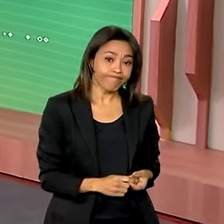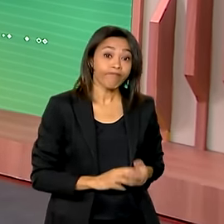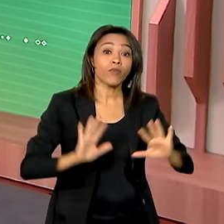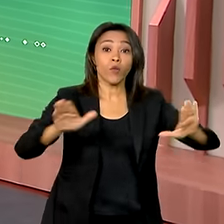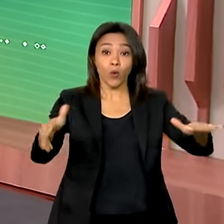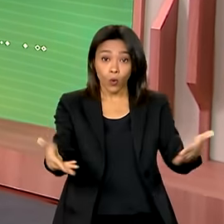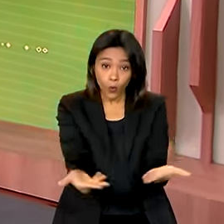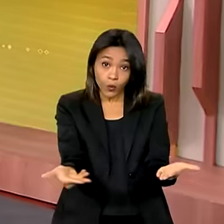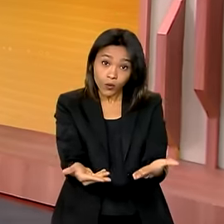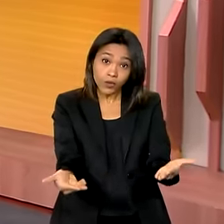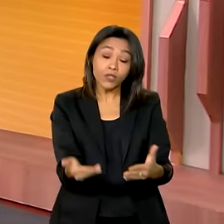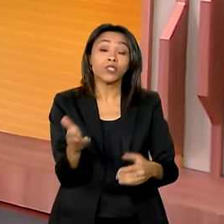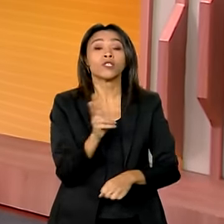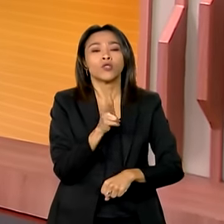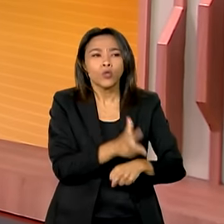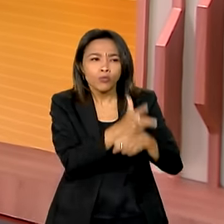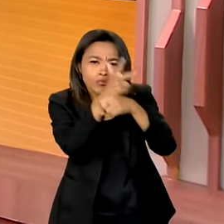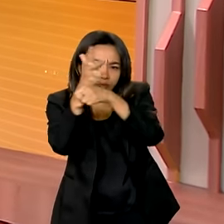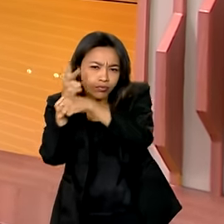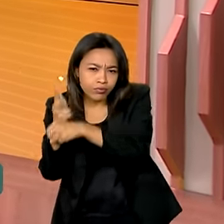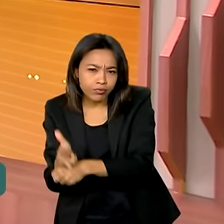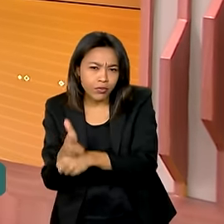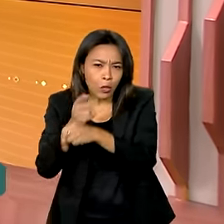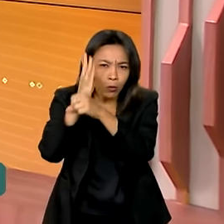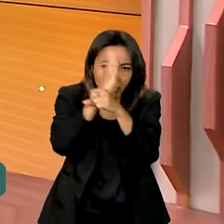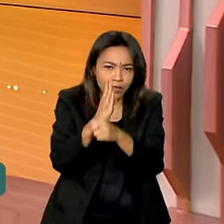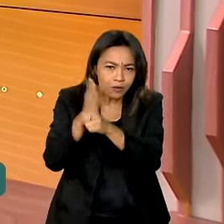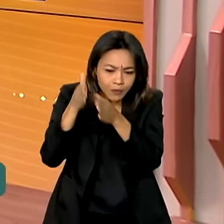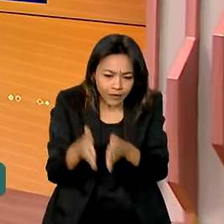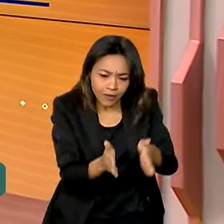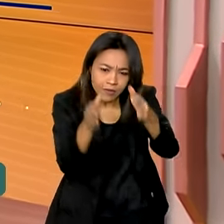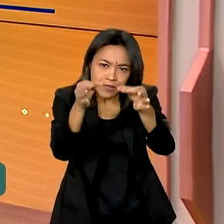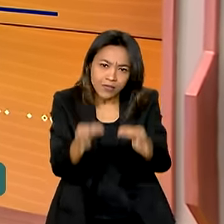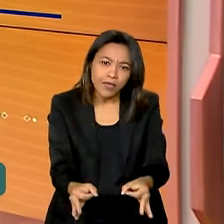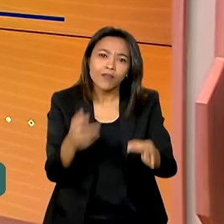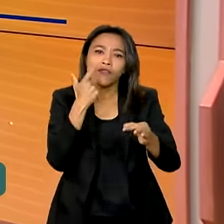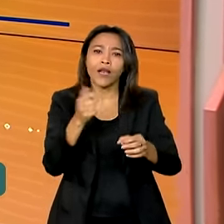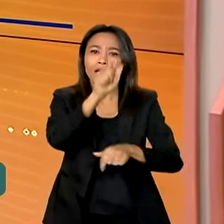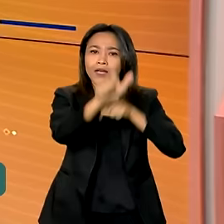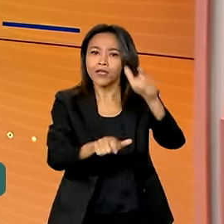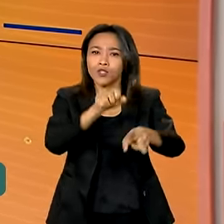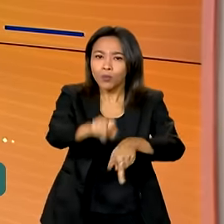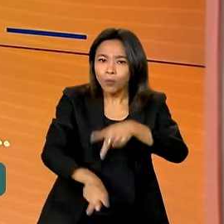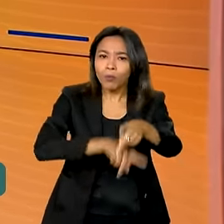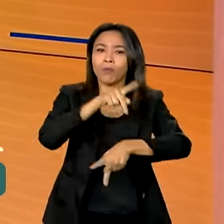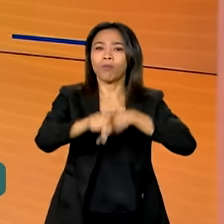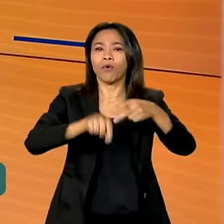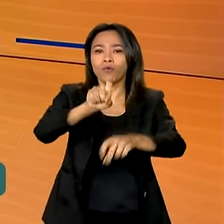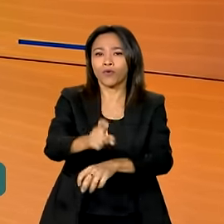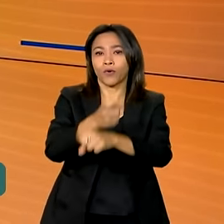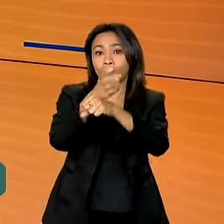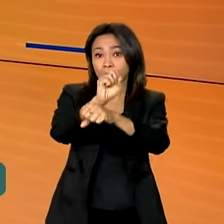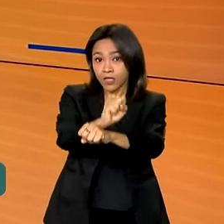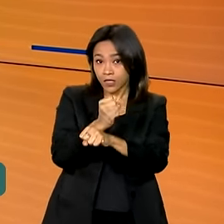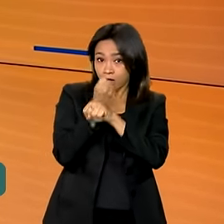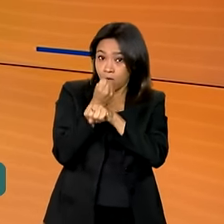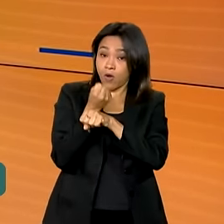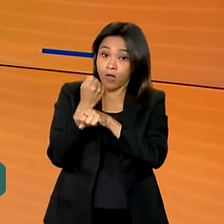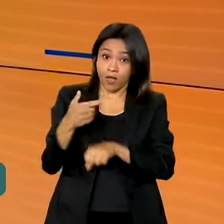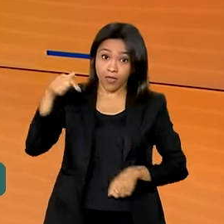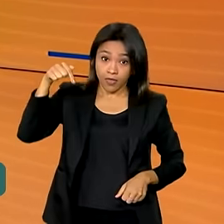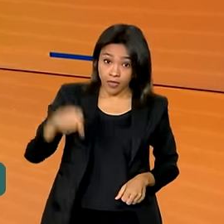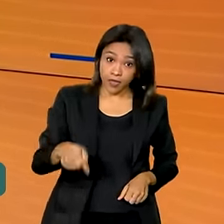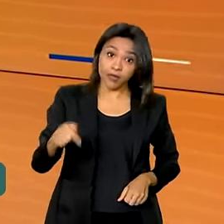hoje, no quadro Brasil no Rumo Certo, nós vamos falar sobre os quilombolas. Durante este terceiro mandato do presidente Lula, foi